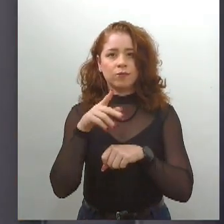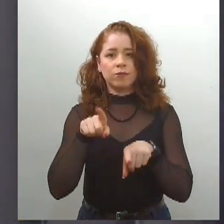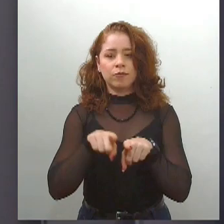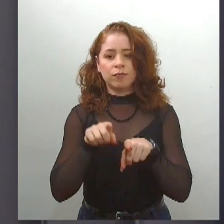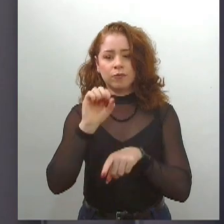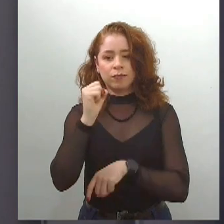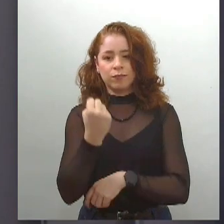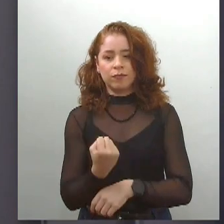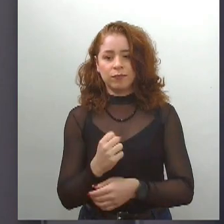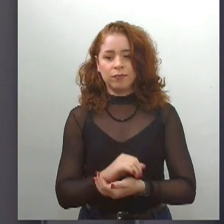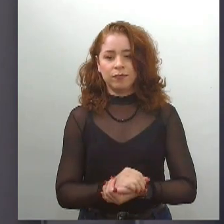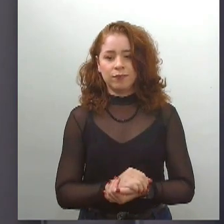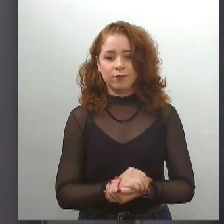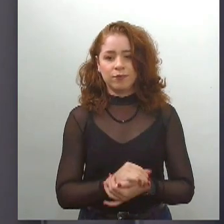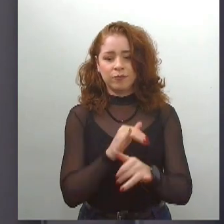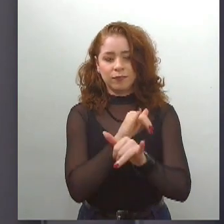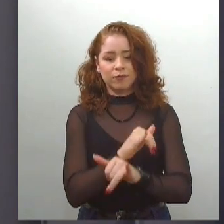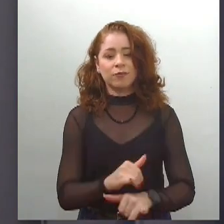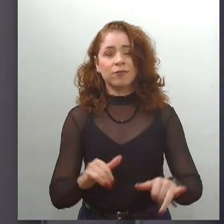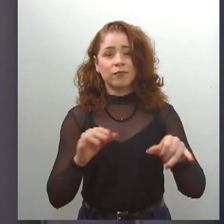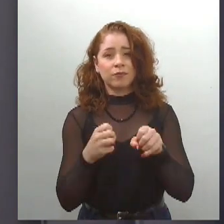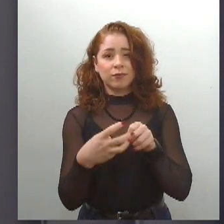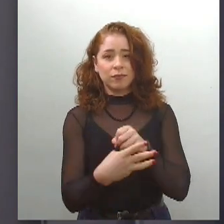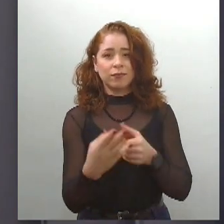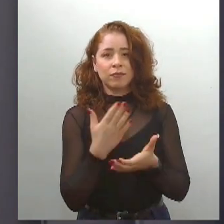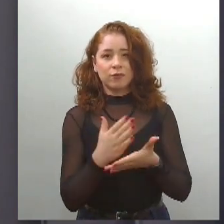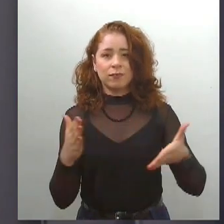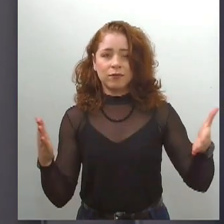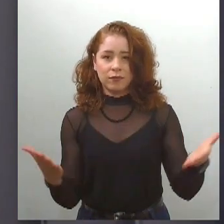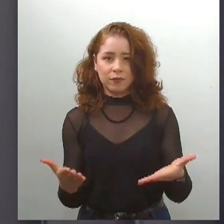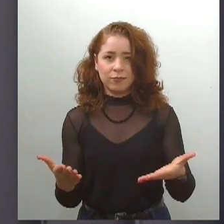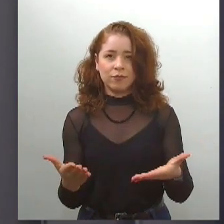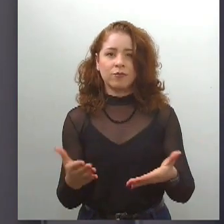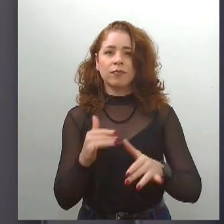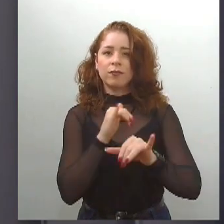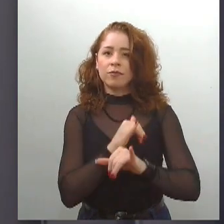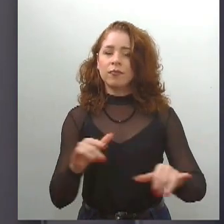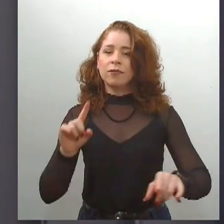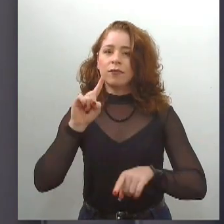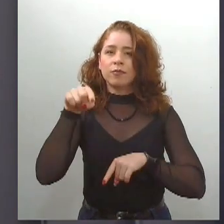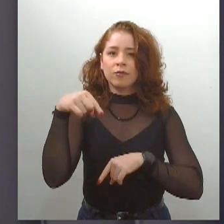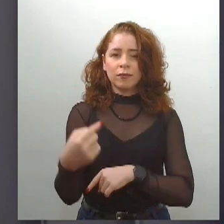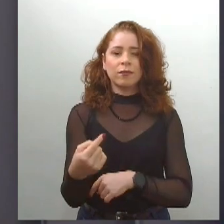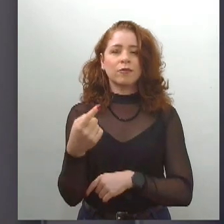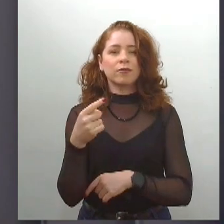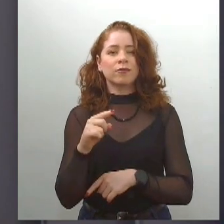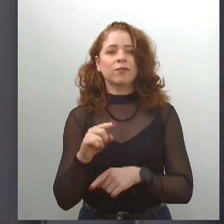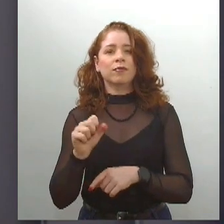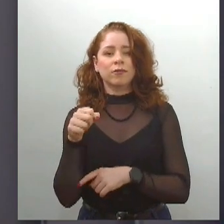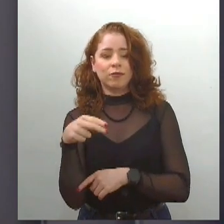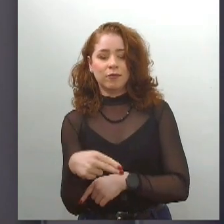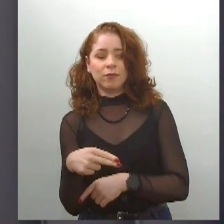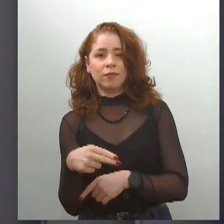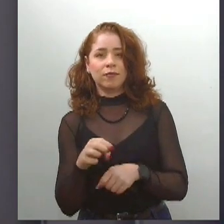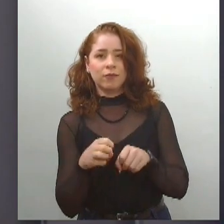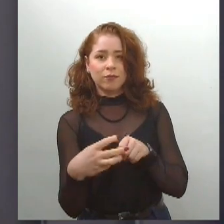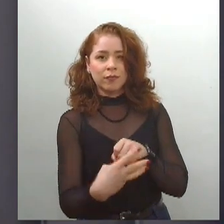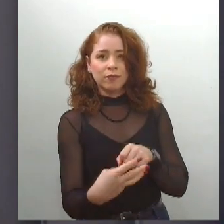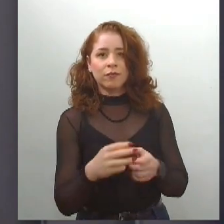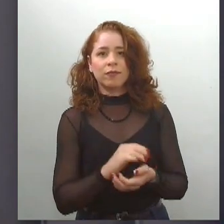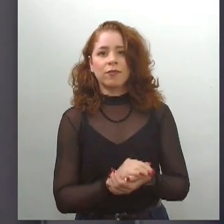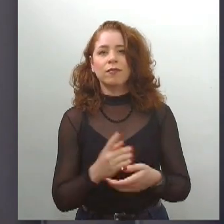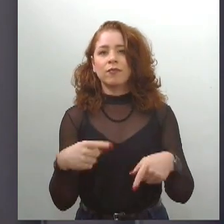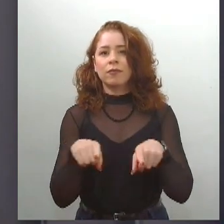O informativo da TV Alese fica por aqui, mais notícias você acompanha daqui a pouquinho no boletim da agência de notícia Alese e às 18